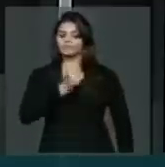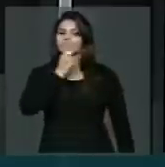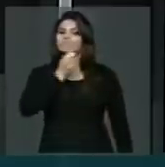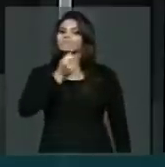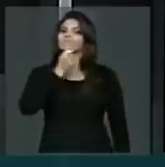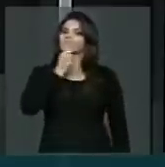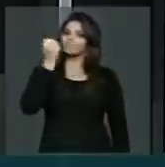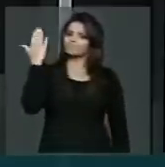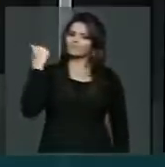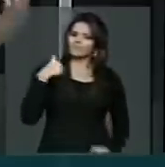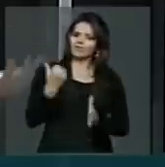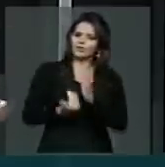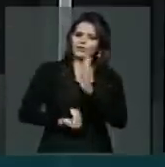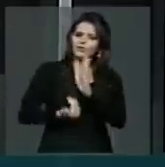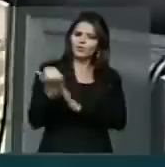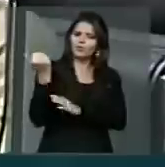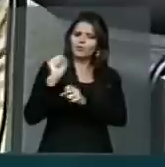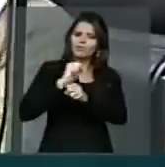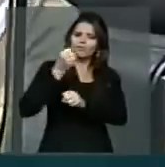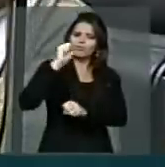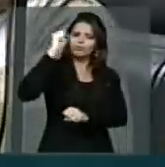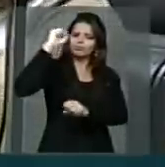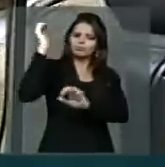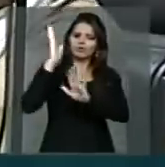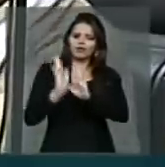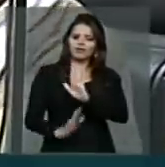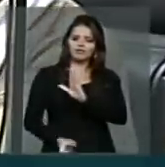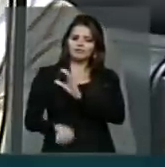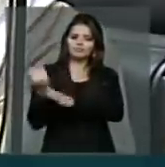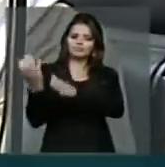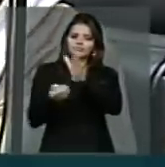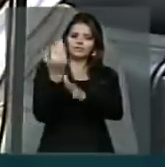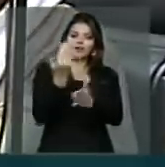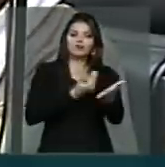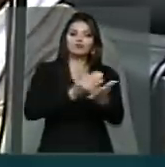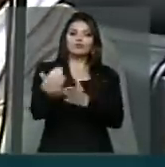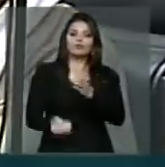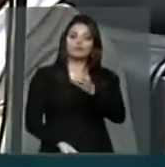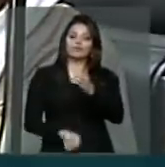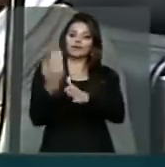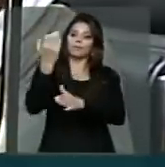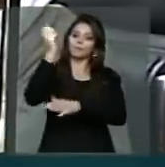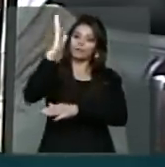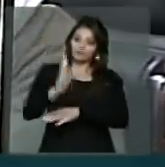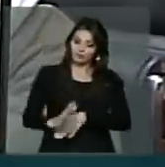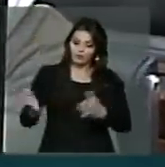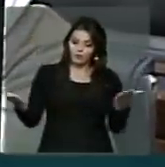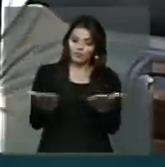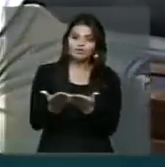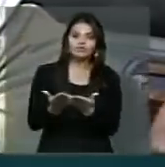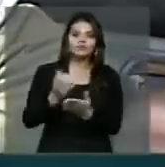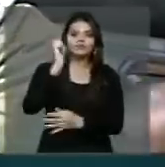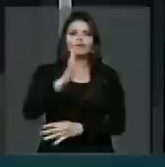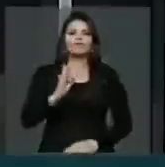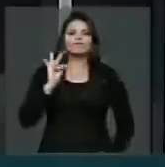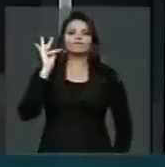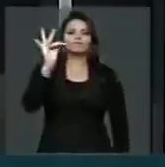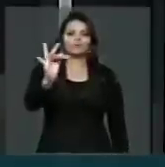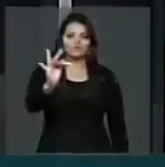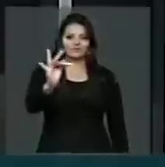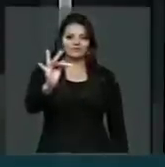iniciávamos esse grandioso Brasil, a construir o Brasil de hoje e o Brasil de amanhã.